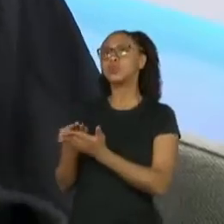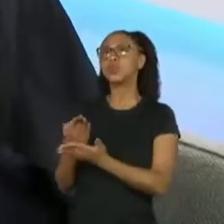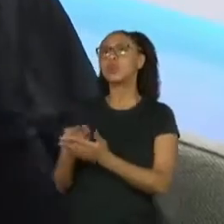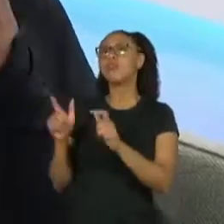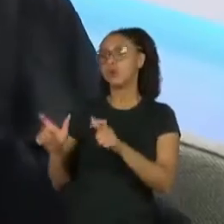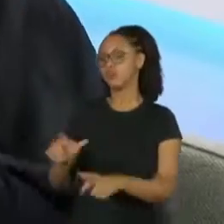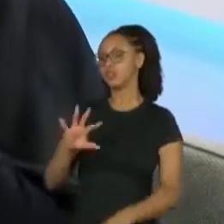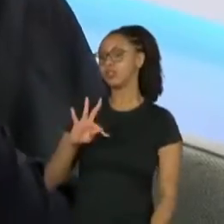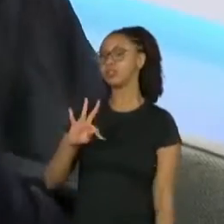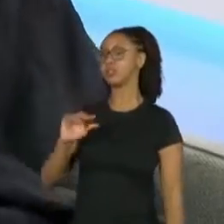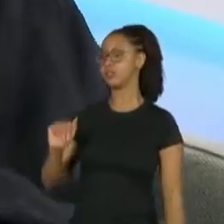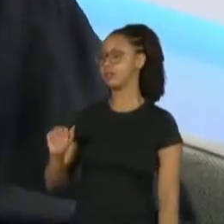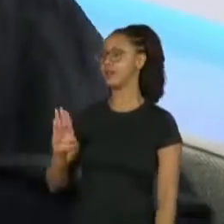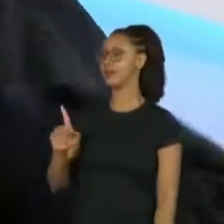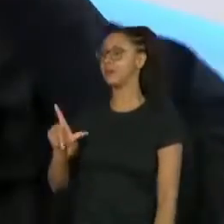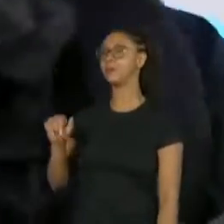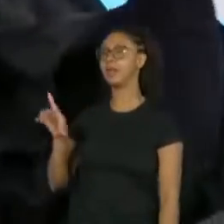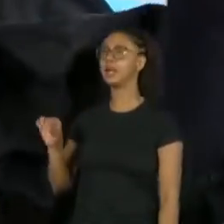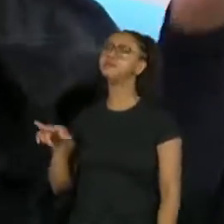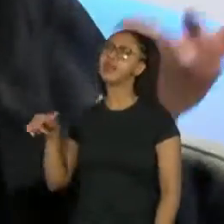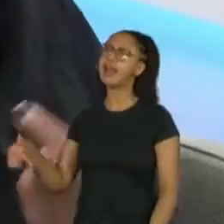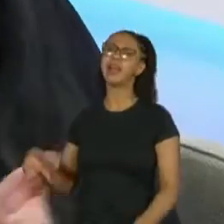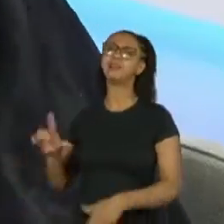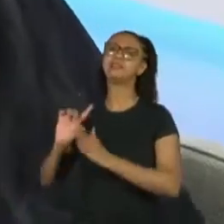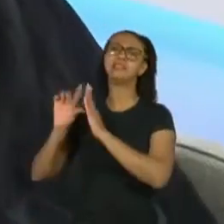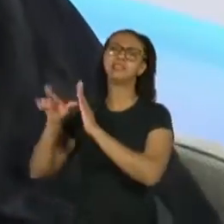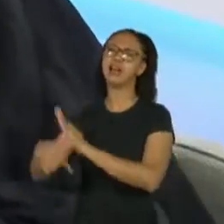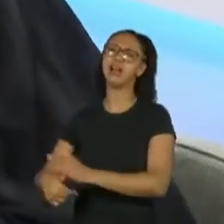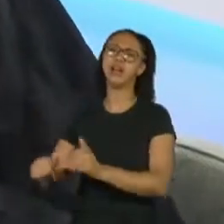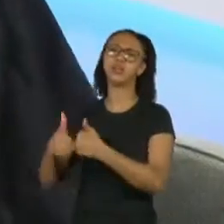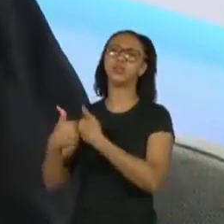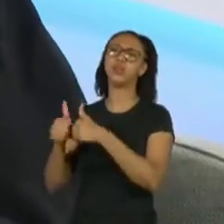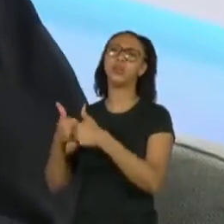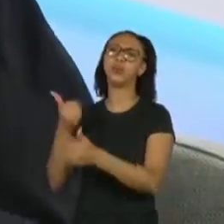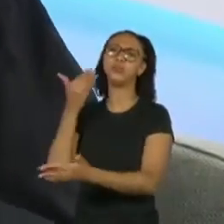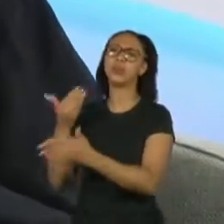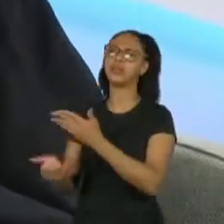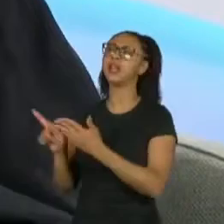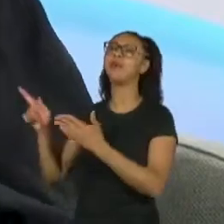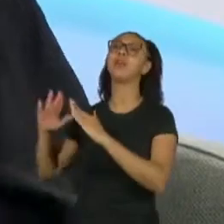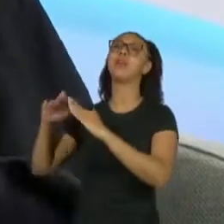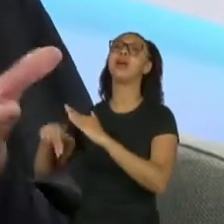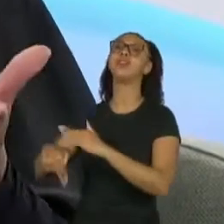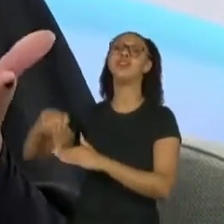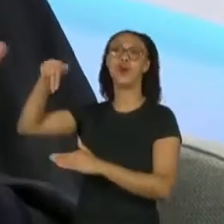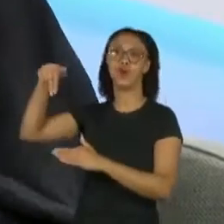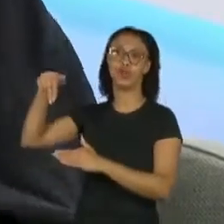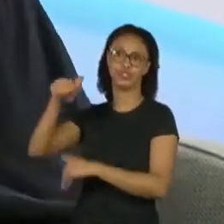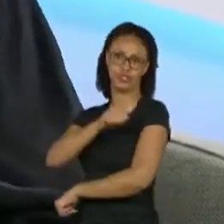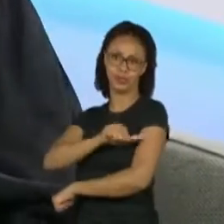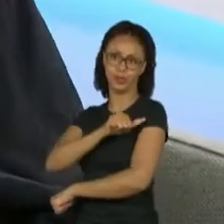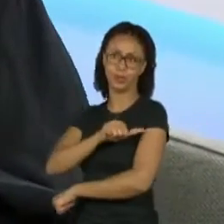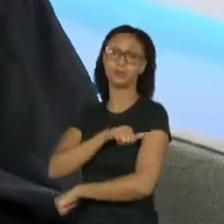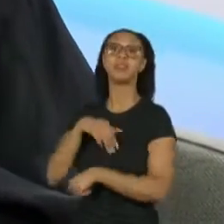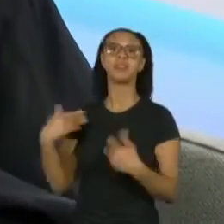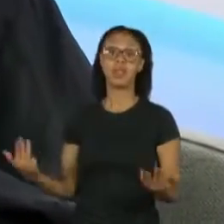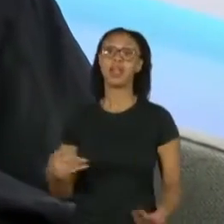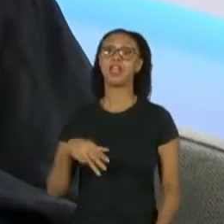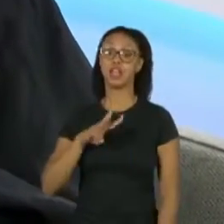E aí uma vez, saiu tarde, perdeu o ônibus, ele morava na Zona Norte. E aí o Wolff falou, o Wolff